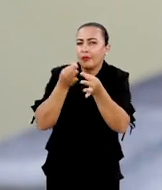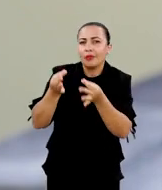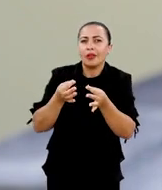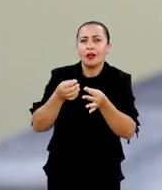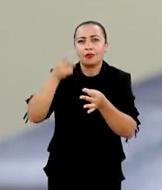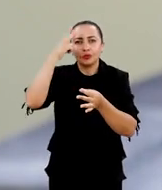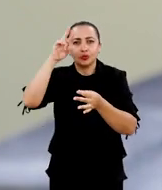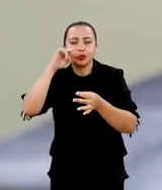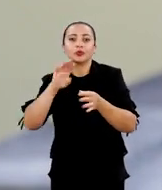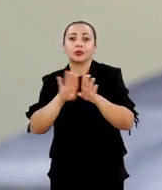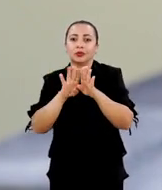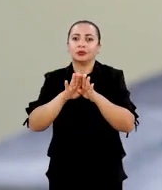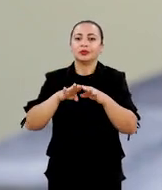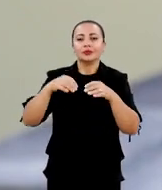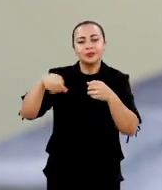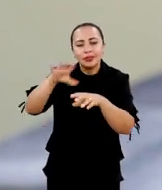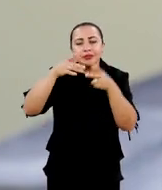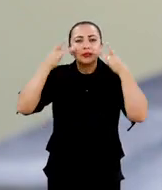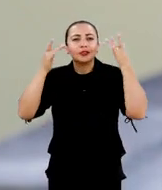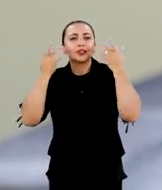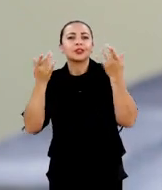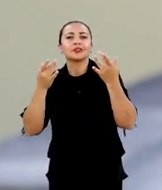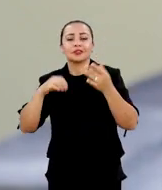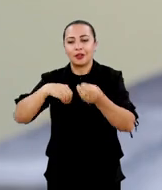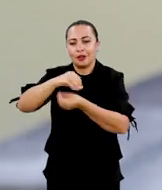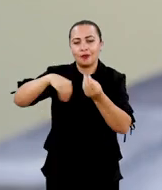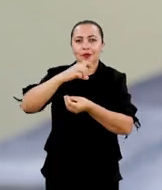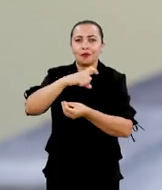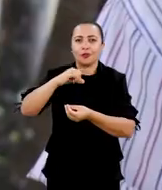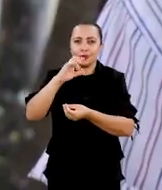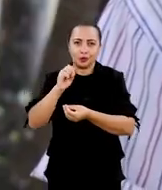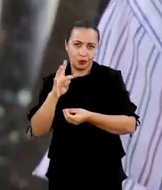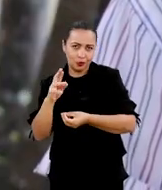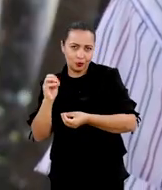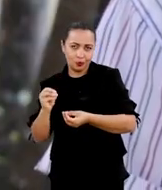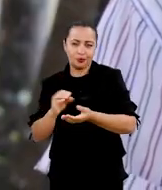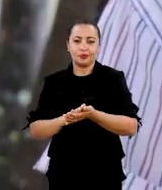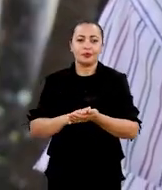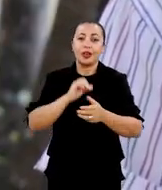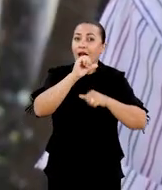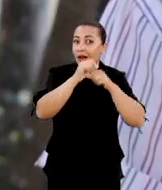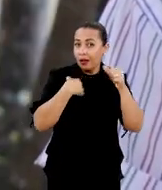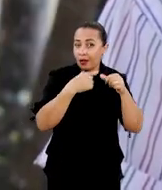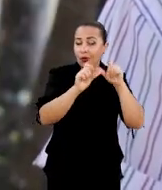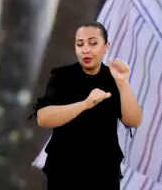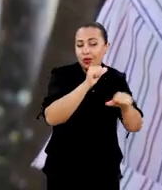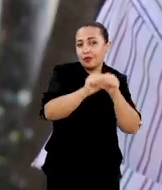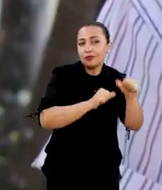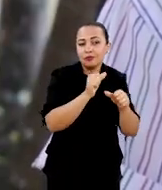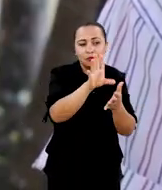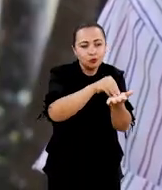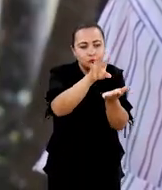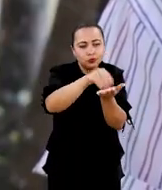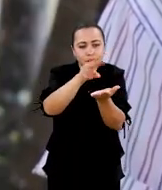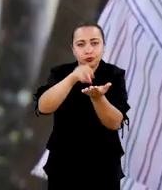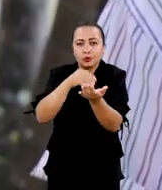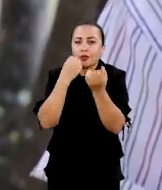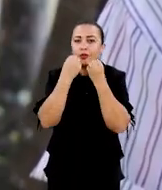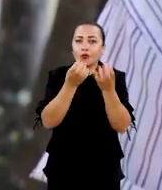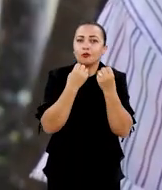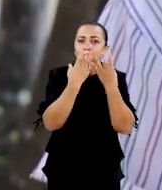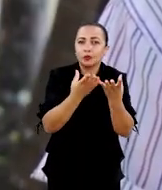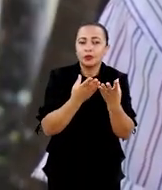e do contexto histórico e artístico da peça que envolve Xisto Bahia. Eu desenvolvo a coleta e a catalogação das